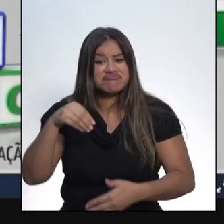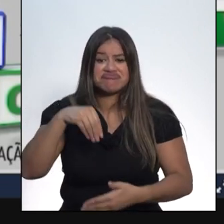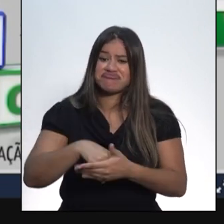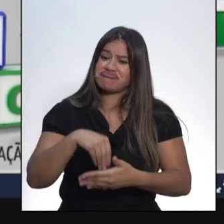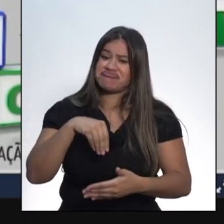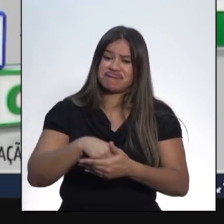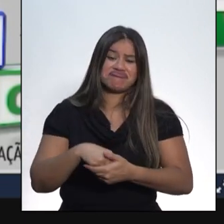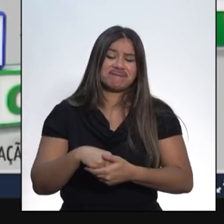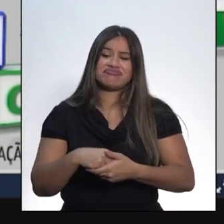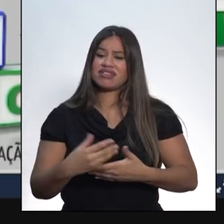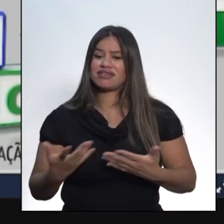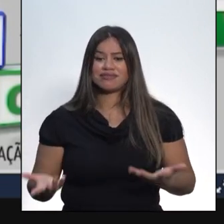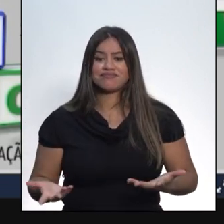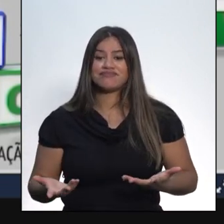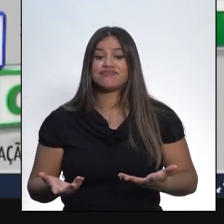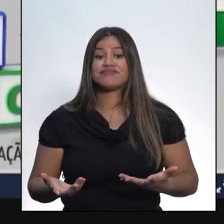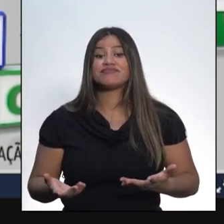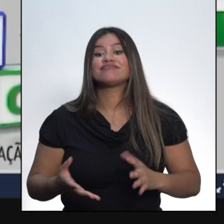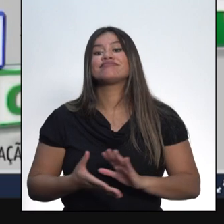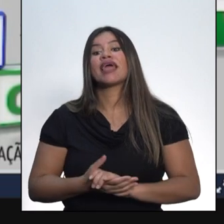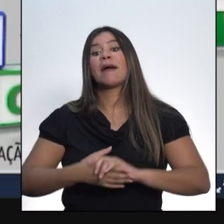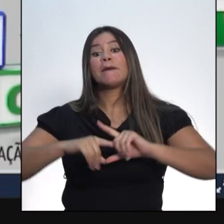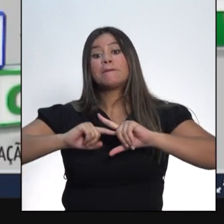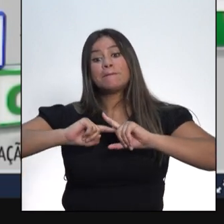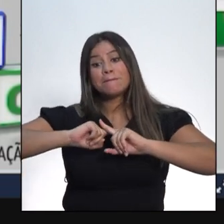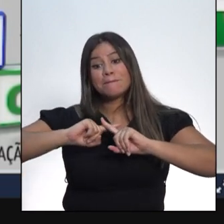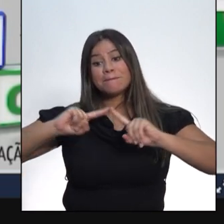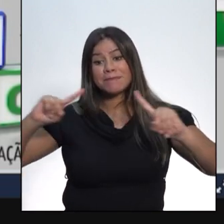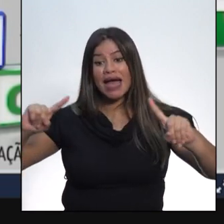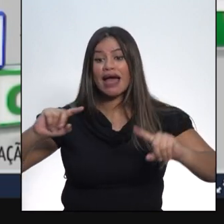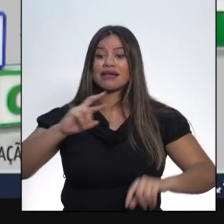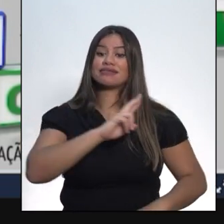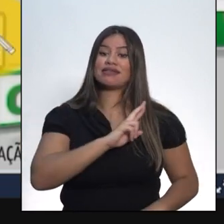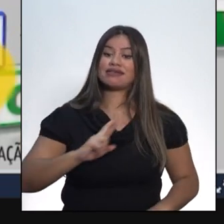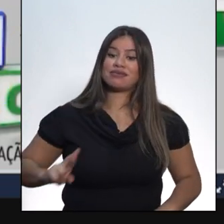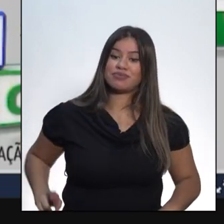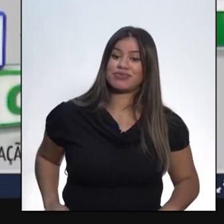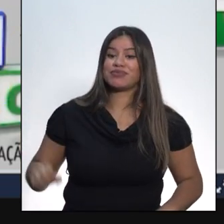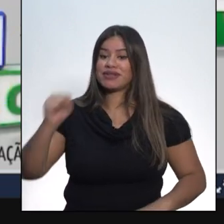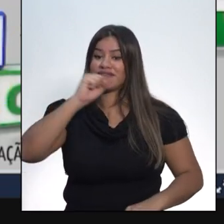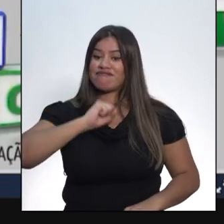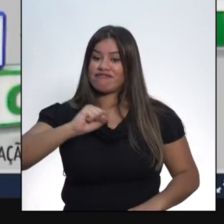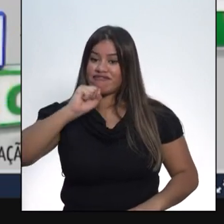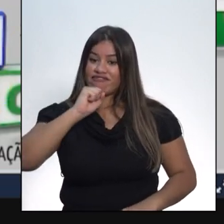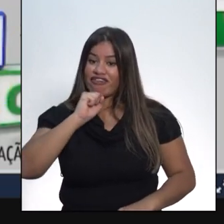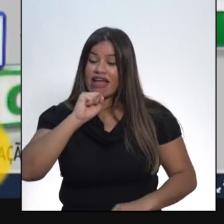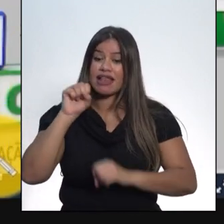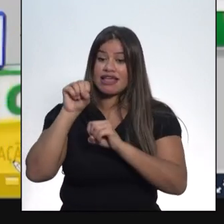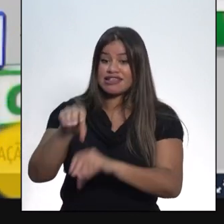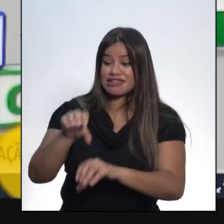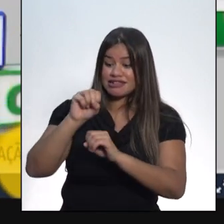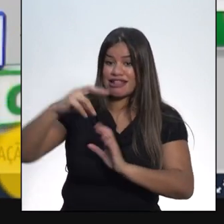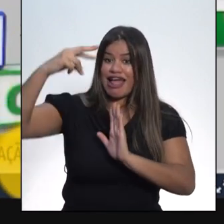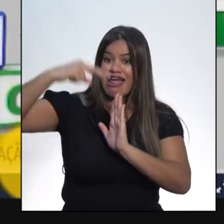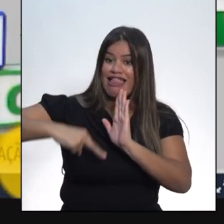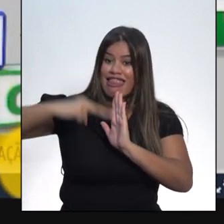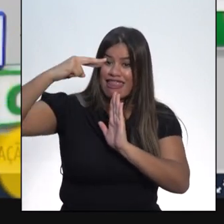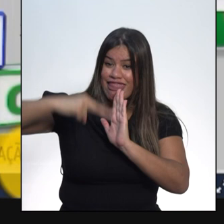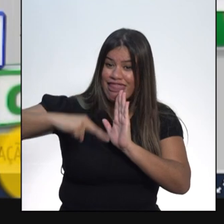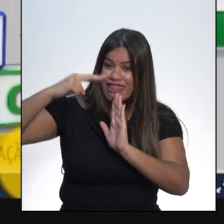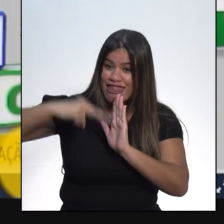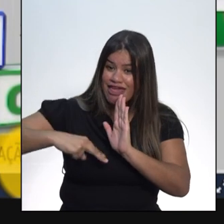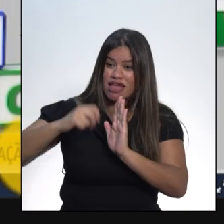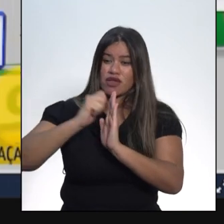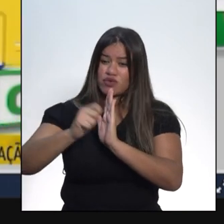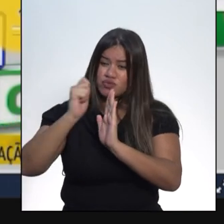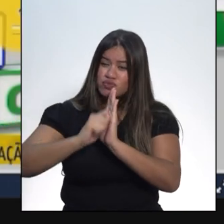entretanto, todavia não obstante, na República Velha, a alfabetização foi um fator ainda mais excludente do